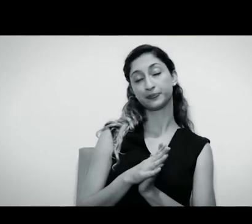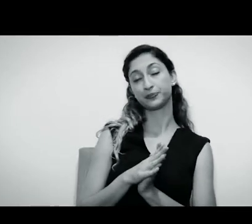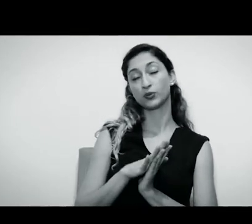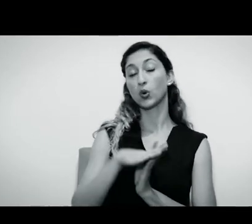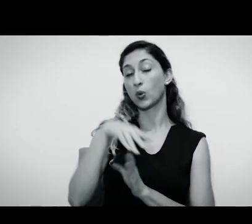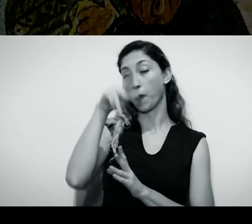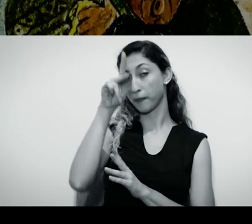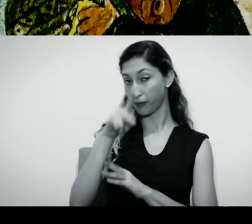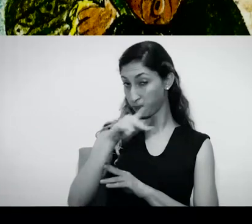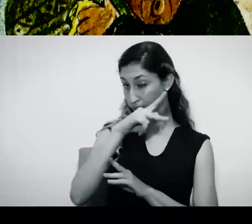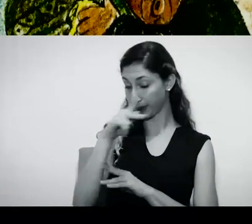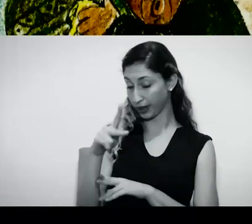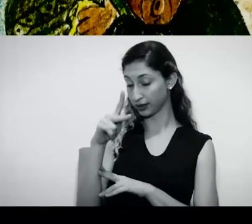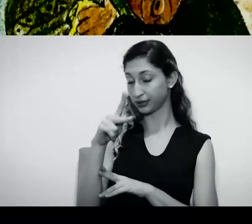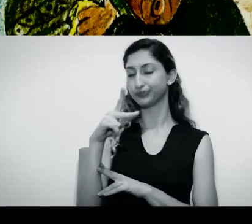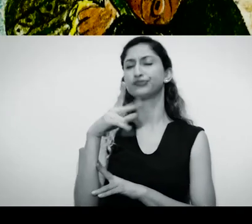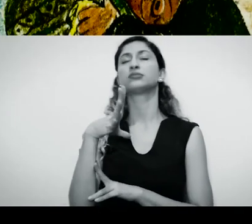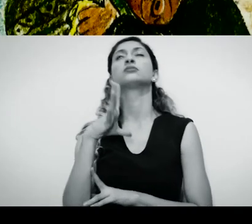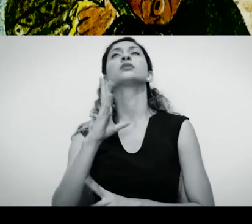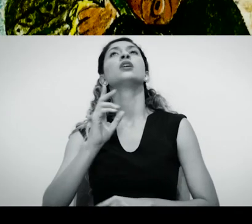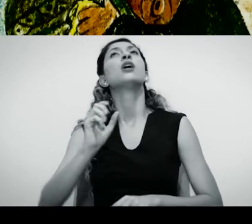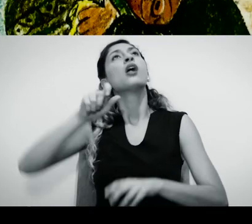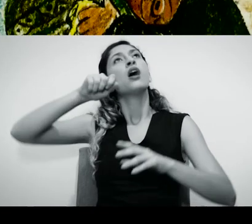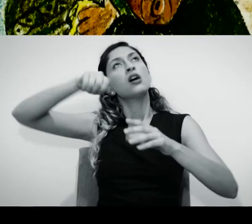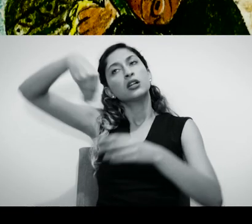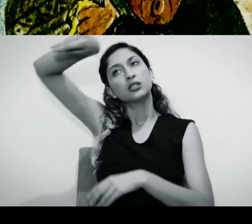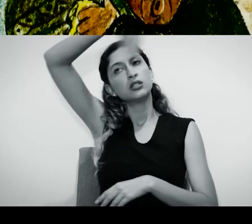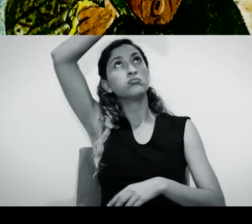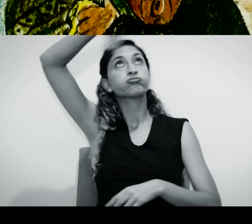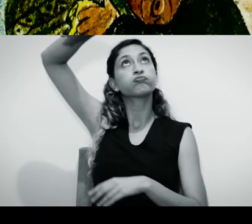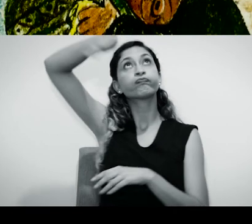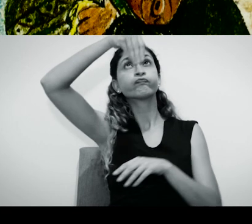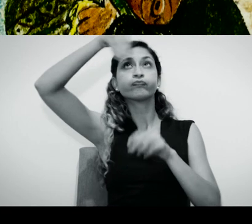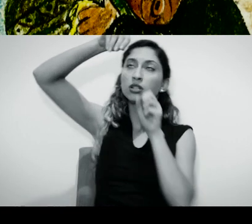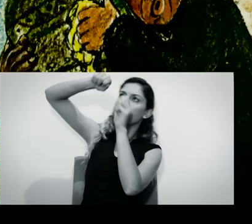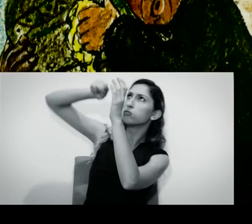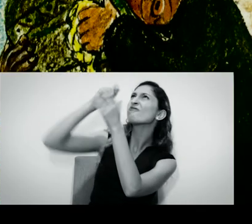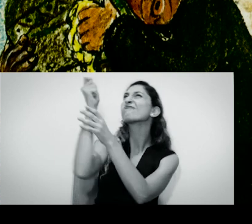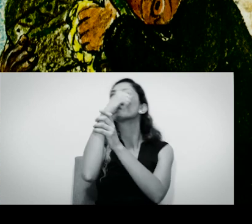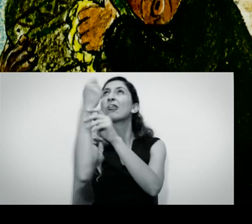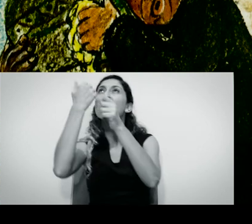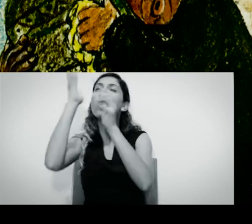O padre Godofredo, que estava na igreja limpando o sino da torre,